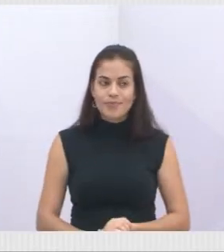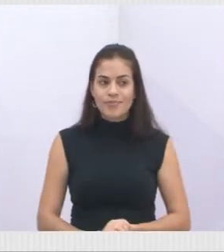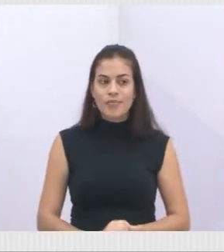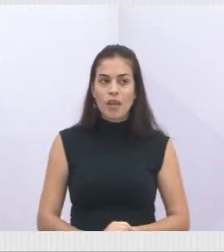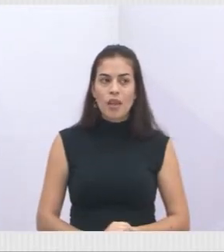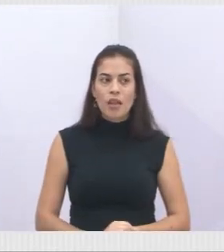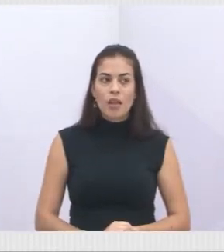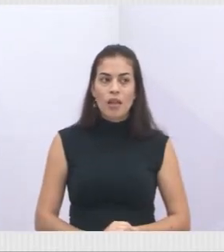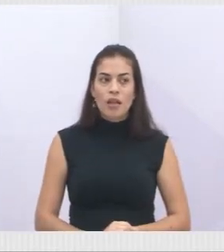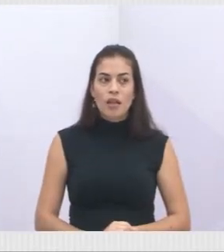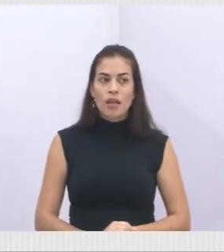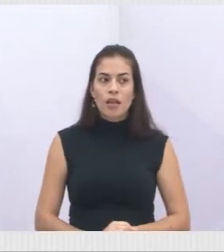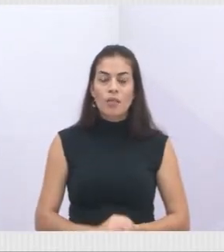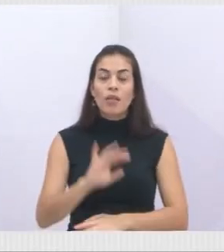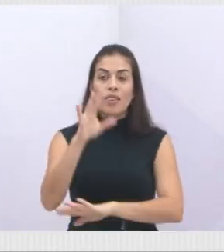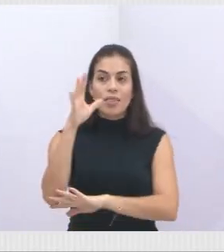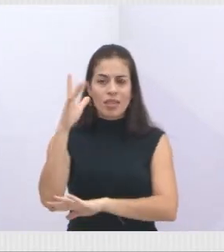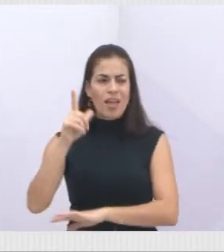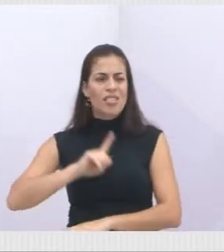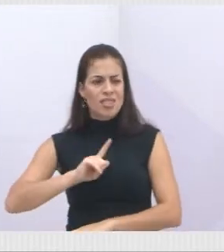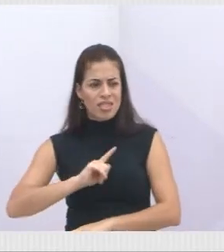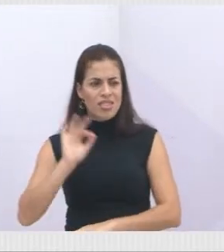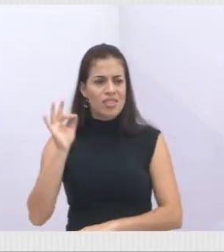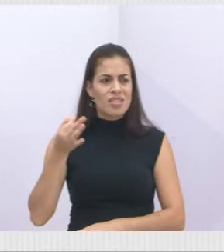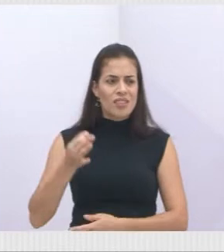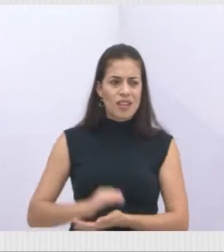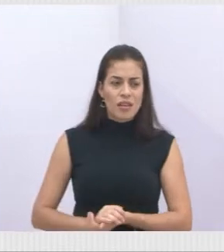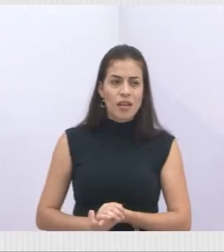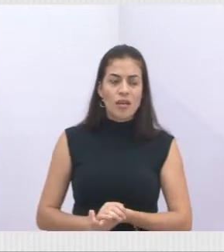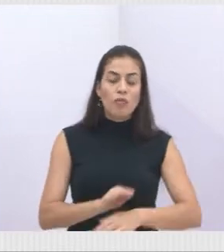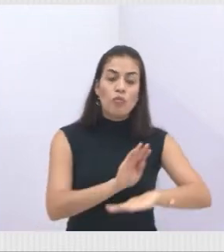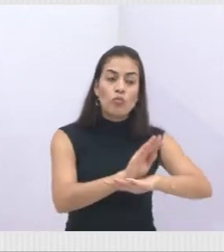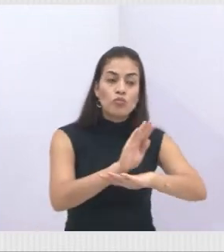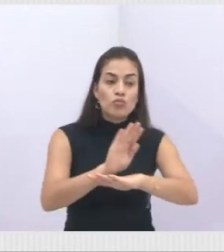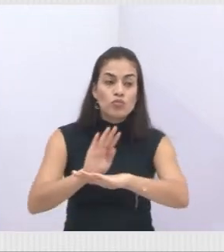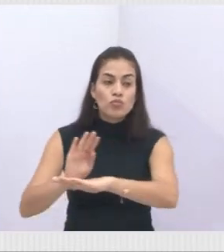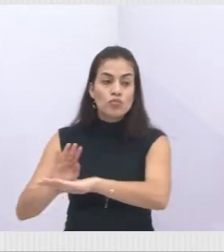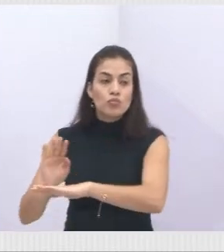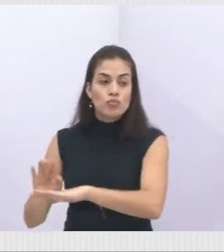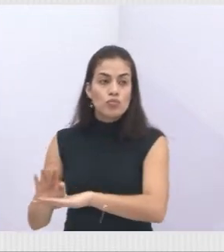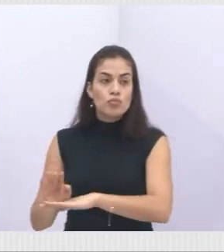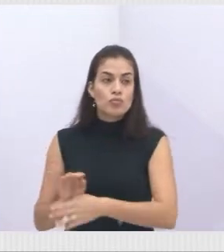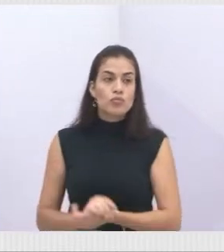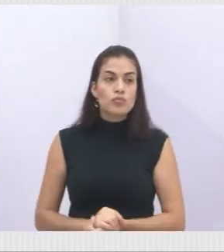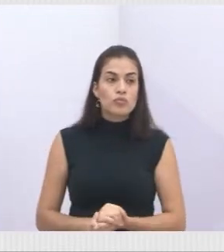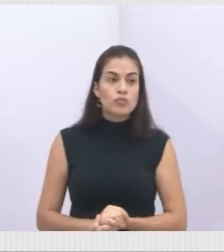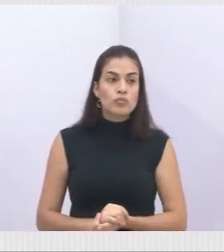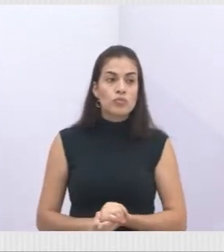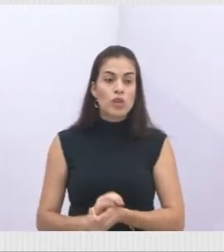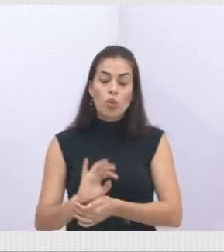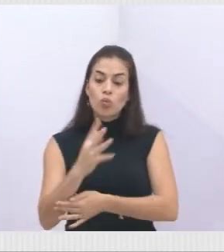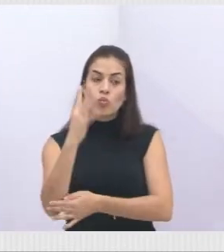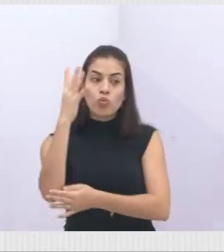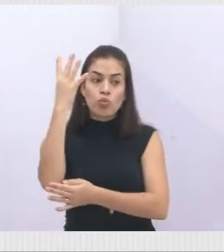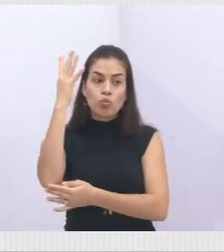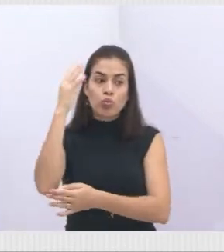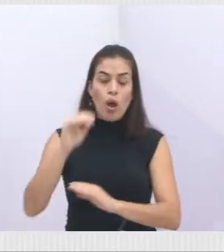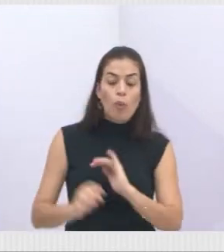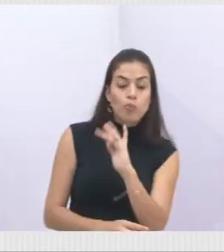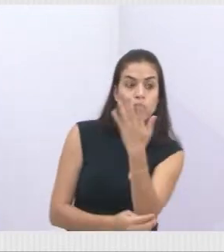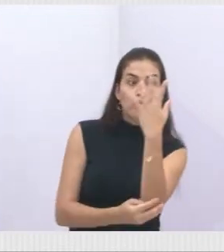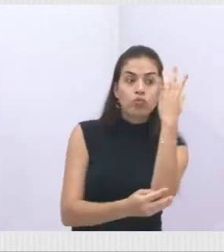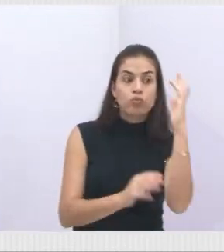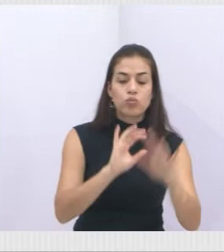sementes das árvores nativas, elas vão ajudando a recompor a mata nativa. E o